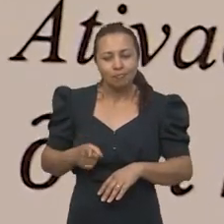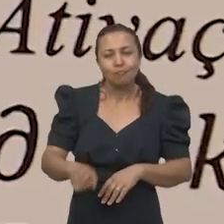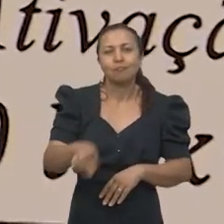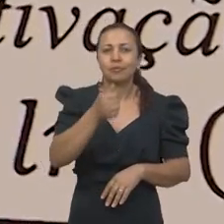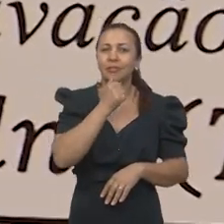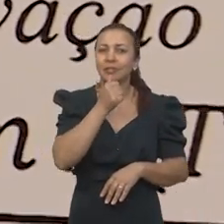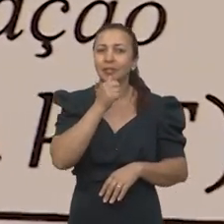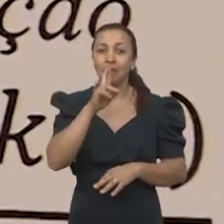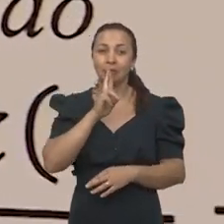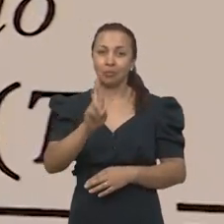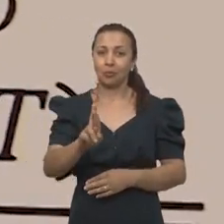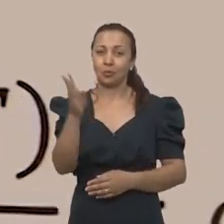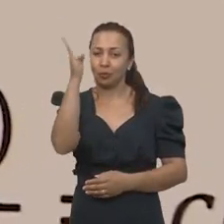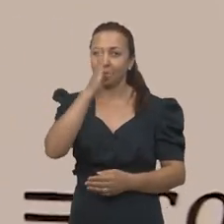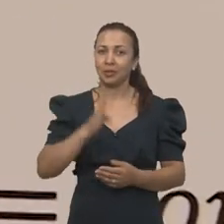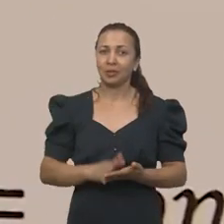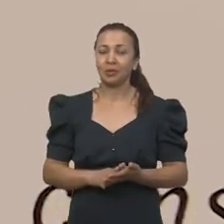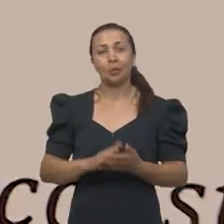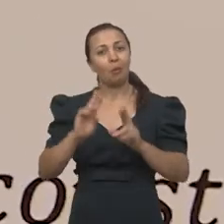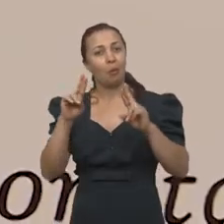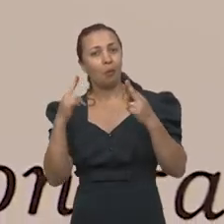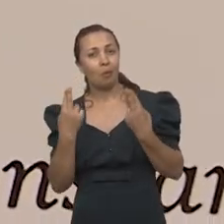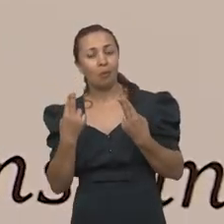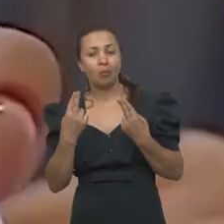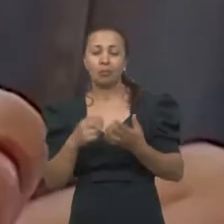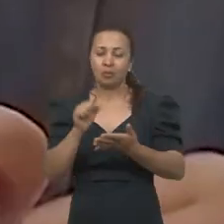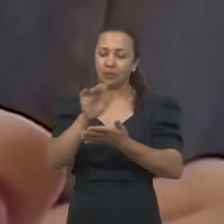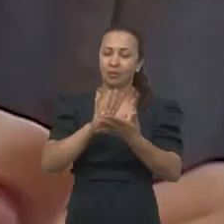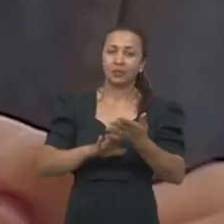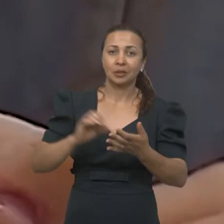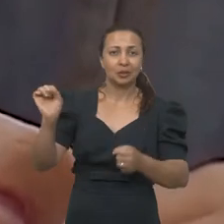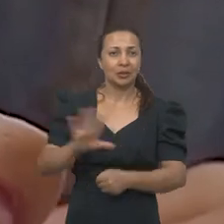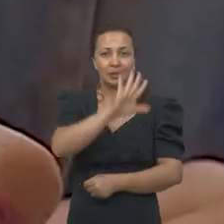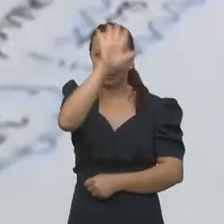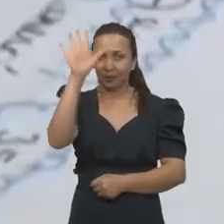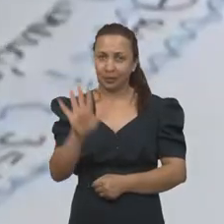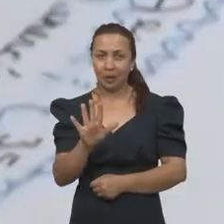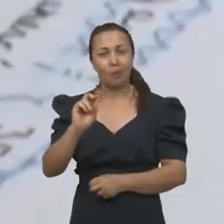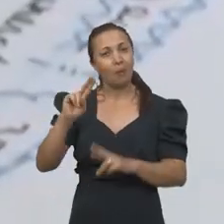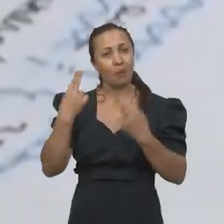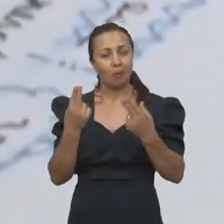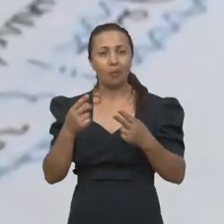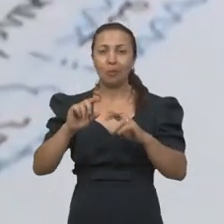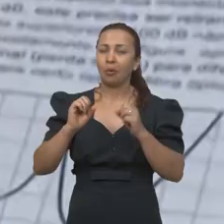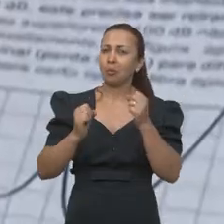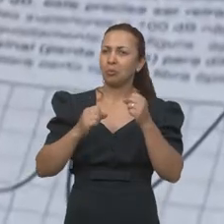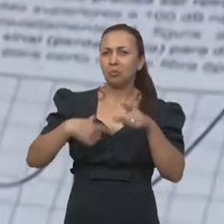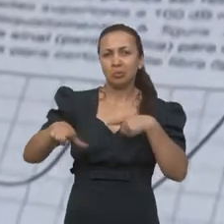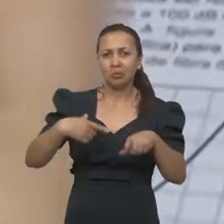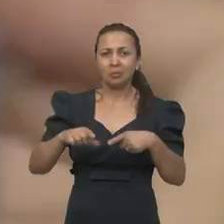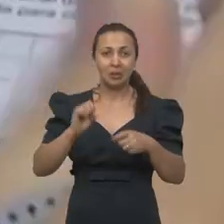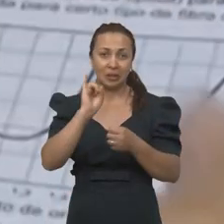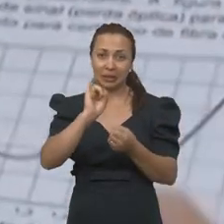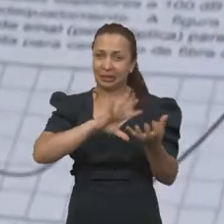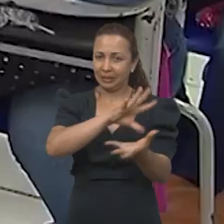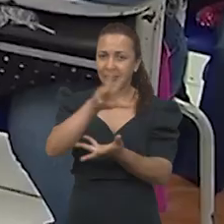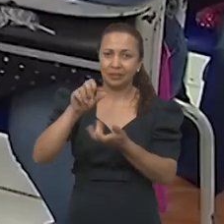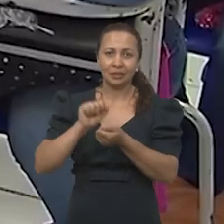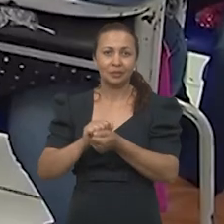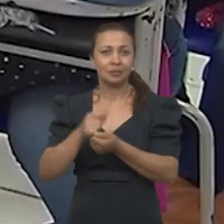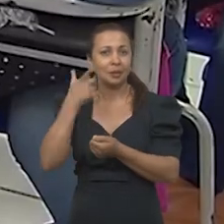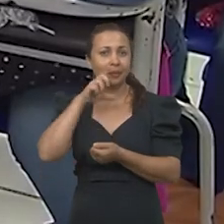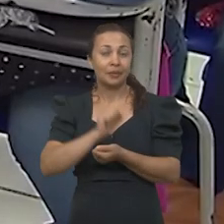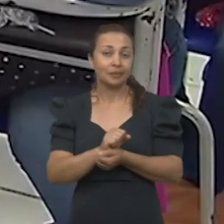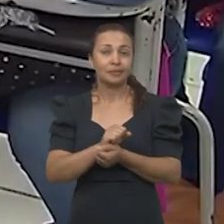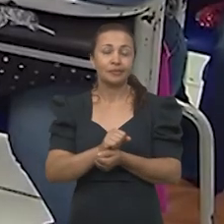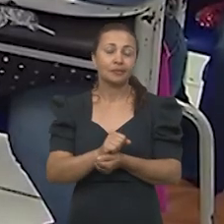Os resultados do Brasil, seja nos instrumentos de avaliação nacional, seja nos instrumentos internacionais, o